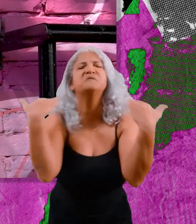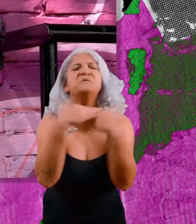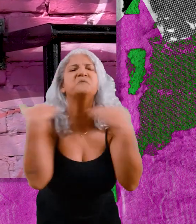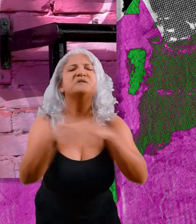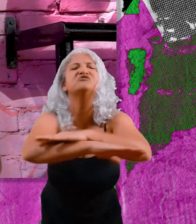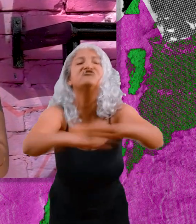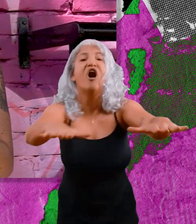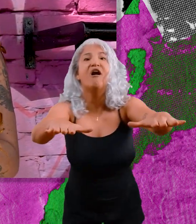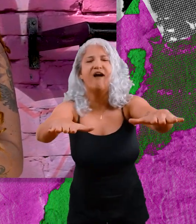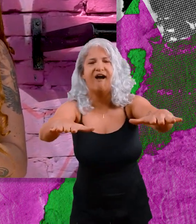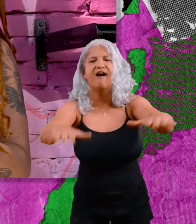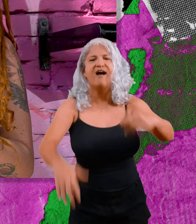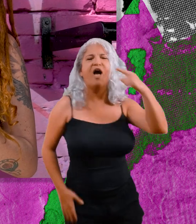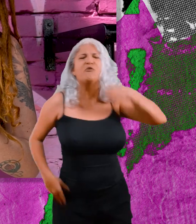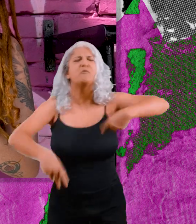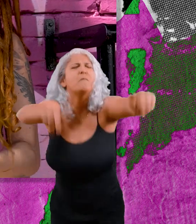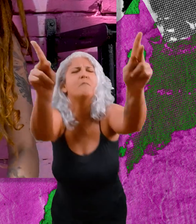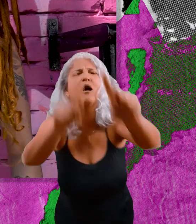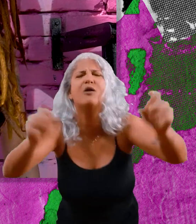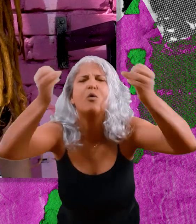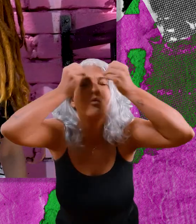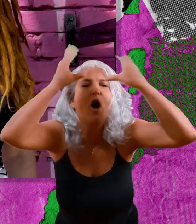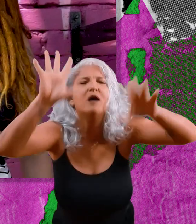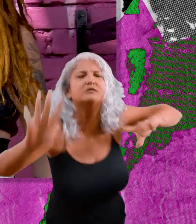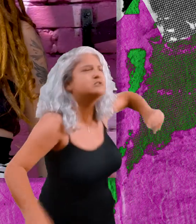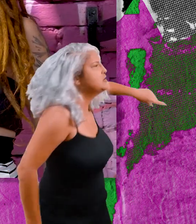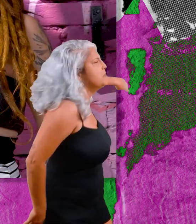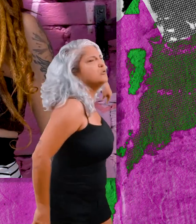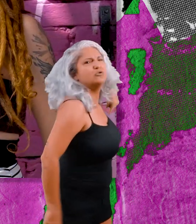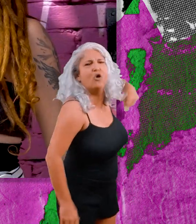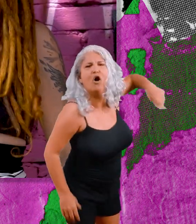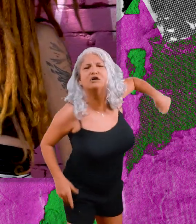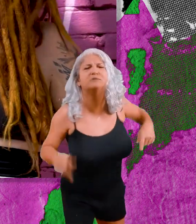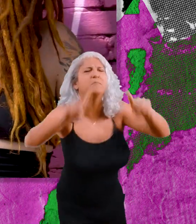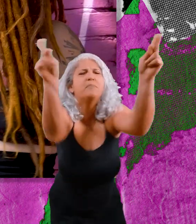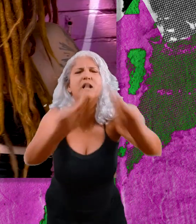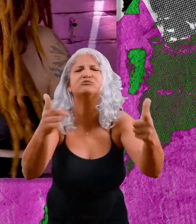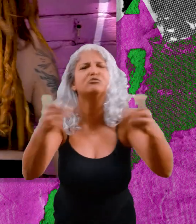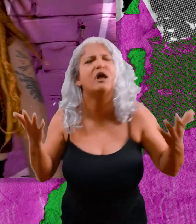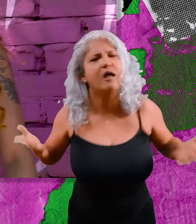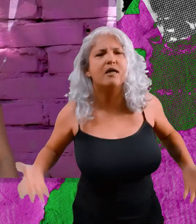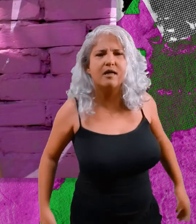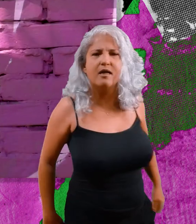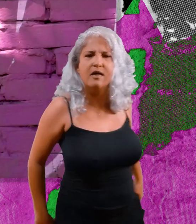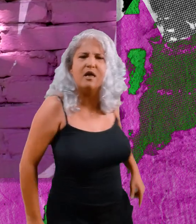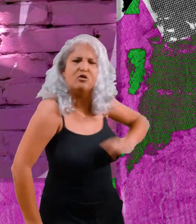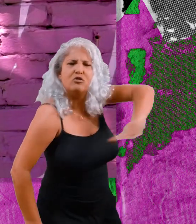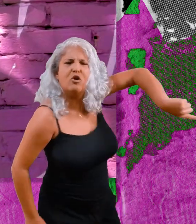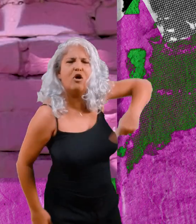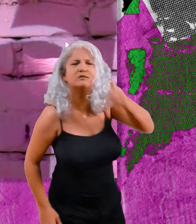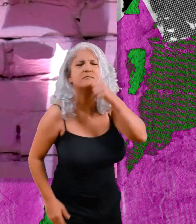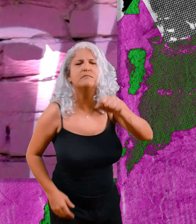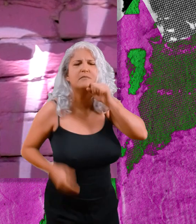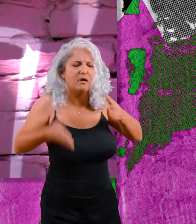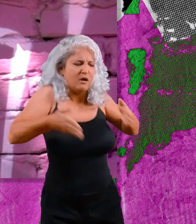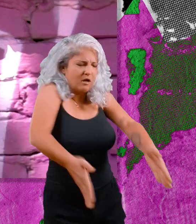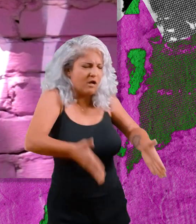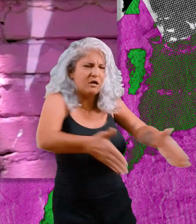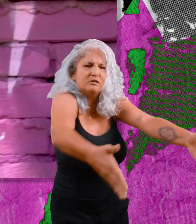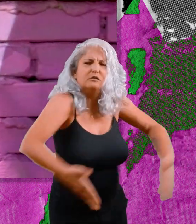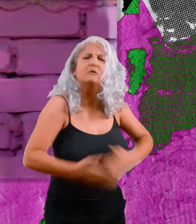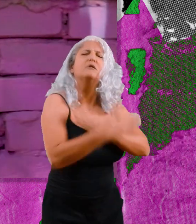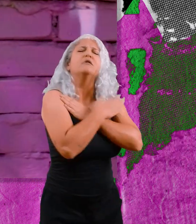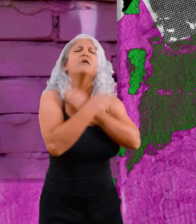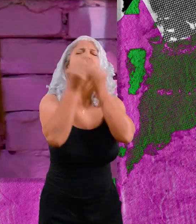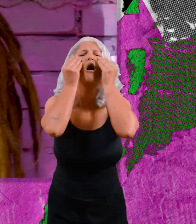cansada. Pra mim já deu. Agora, quem não quer paz sou eu, porque aqui nunca existiu. Toda